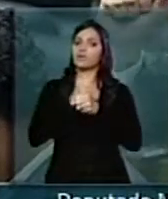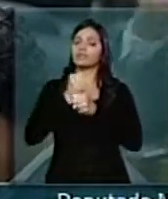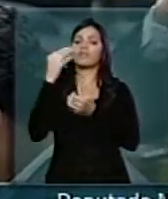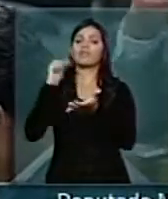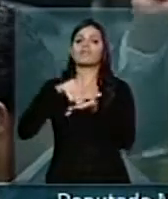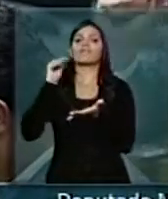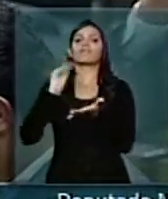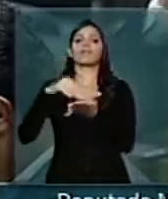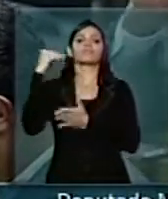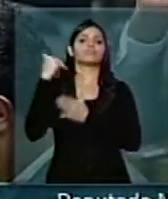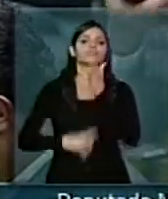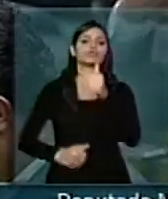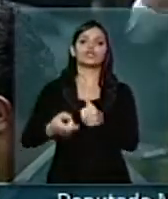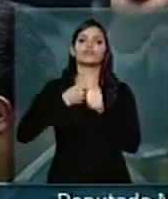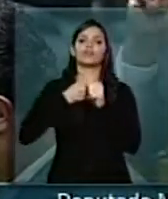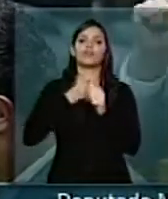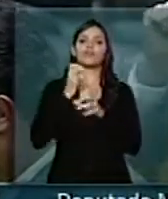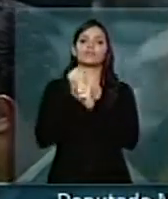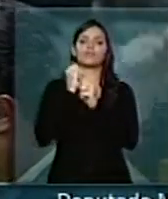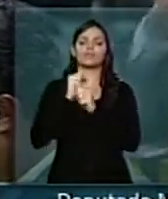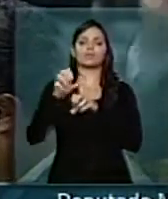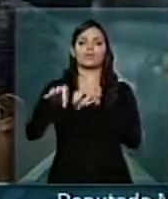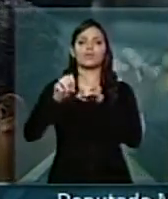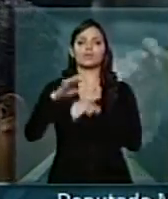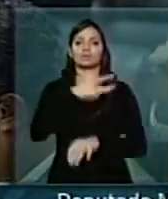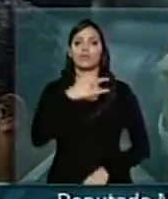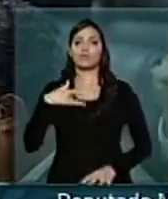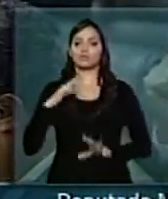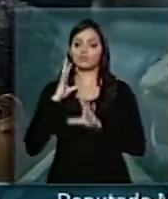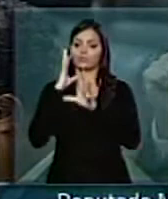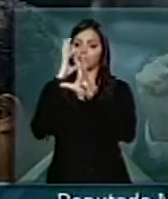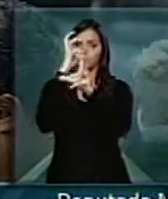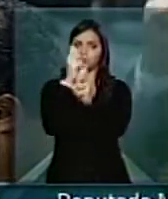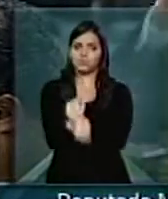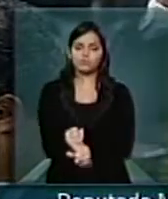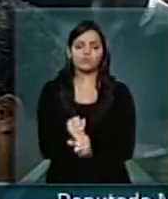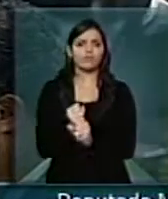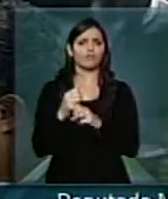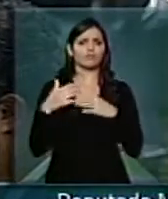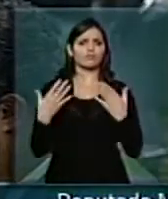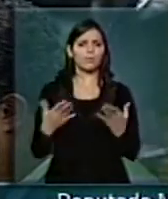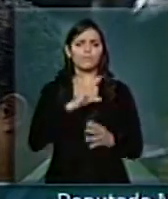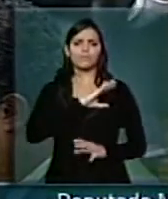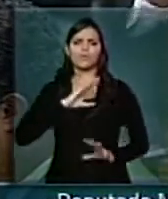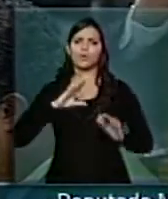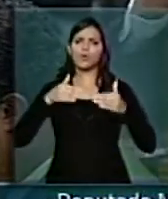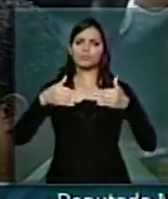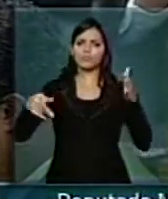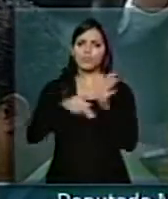chegar ao orçamento da educação e da saúde do país inteiro, juntos. E nas comissões